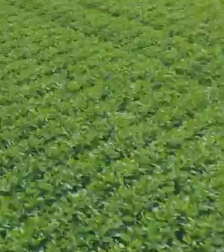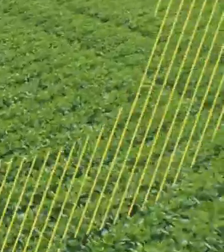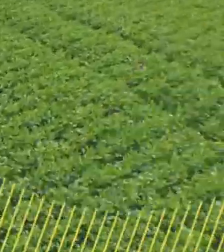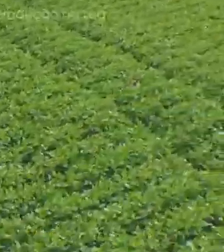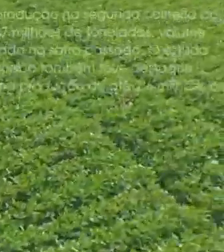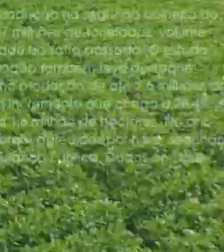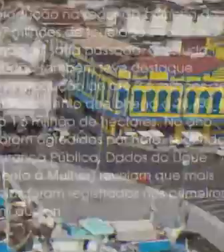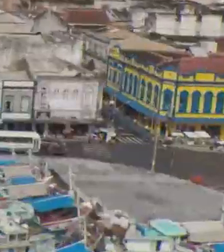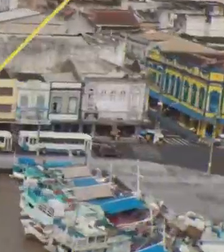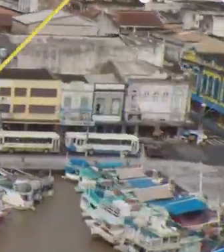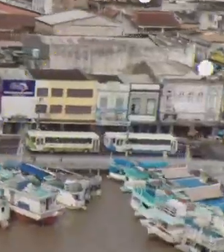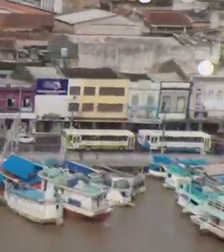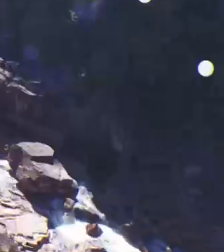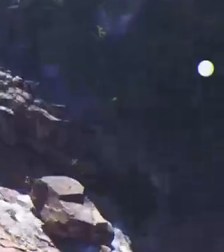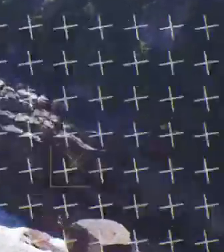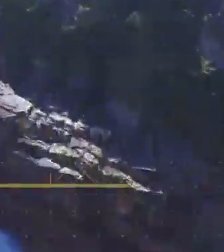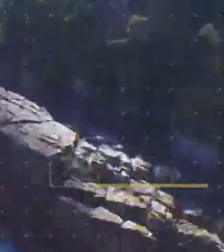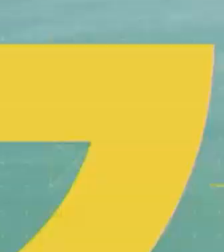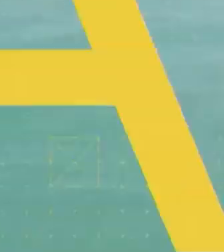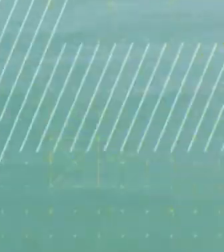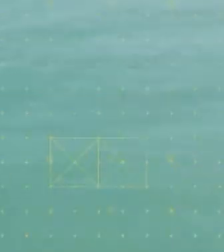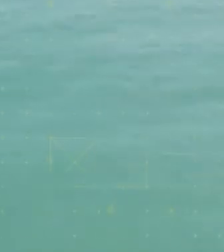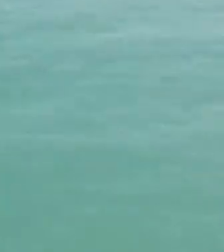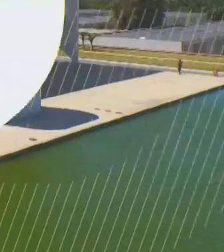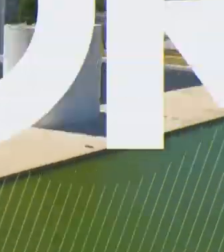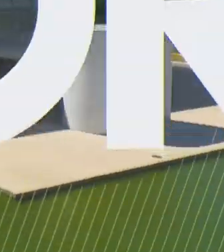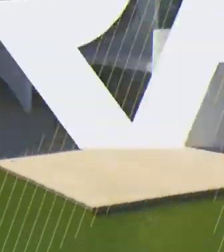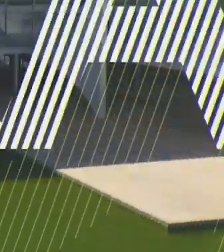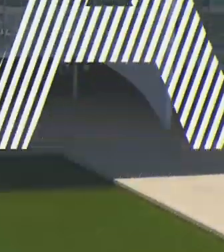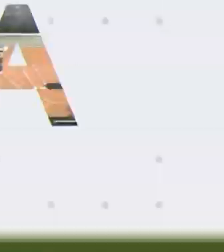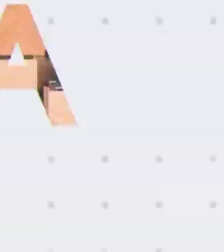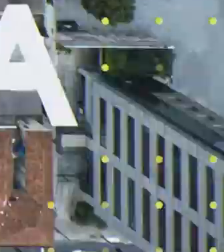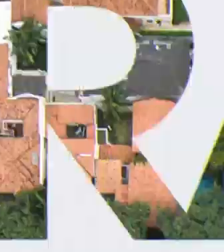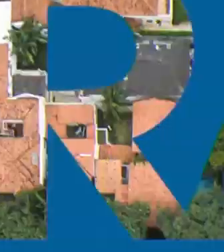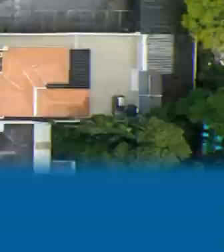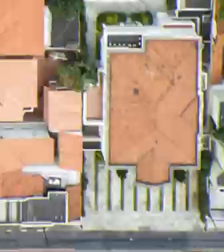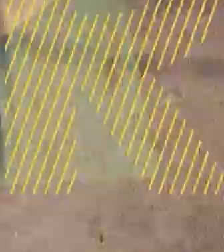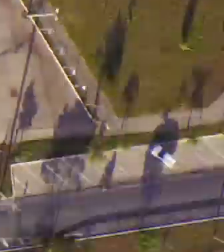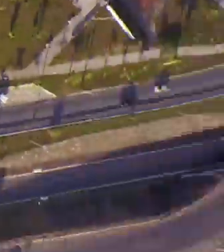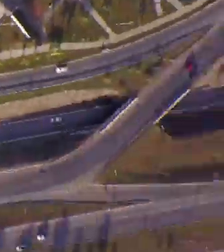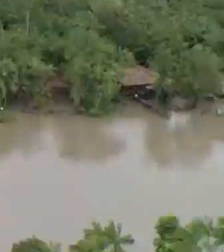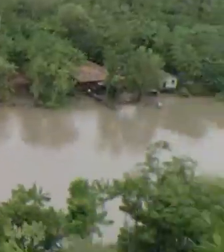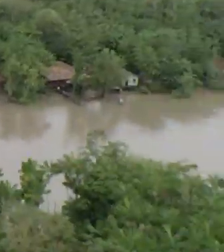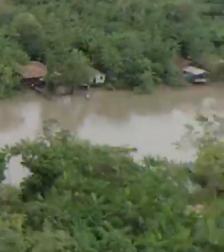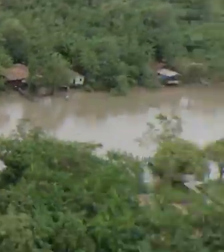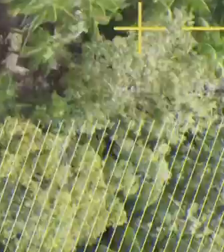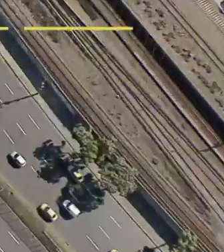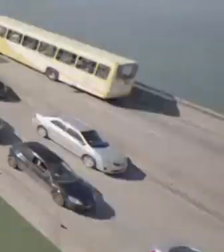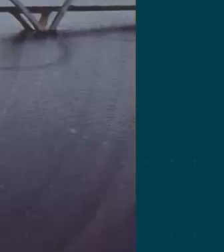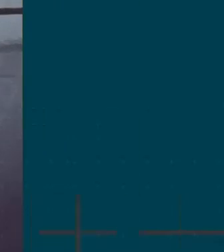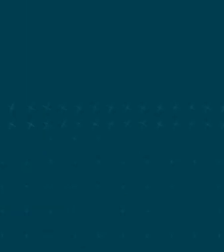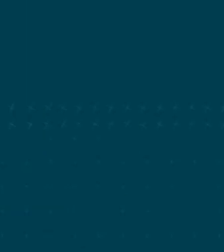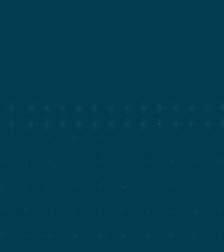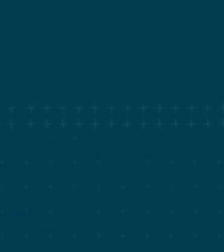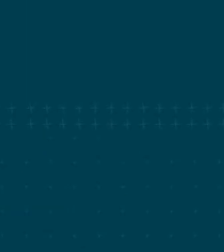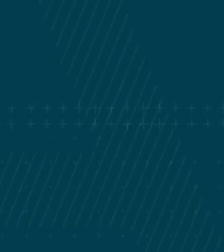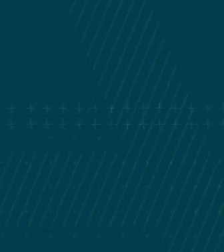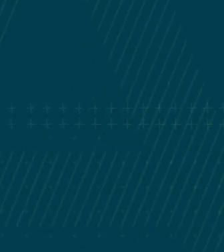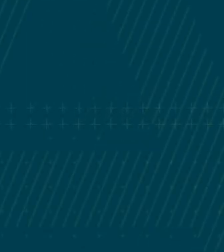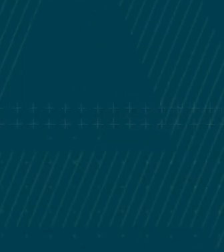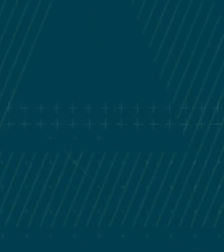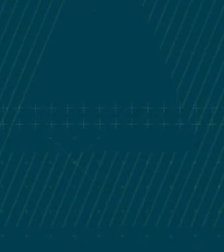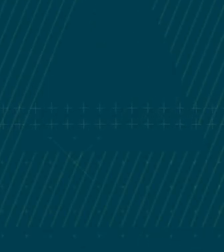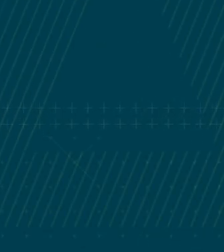Transcrição e por Coelho